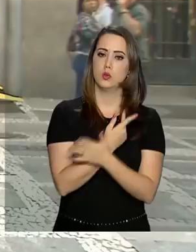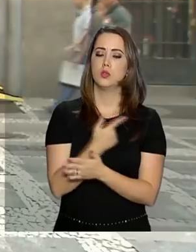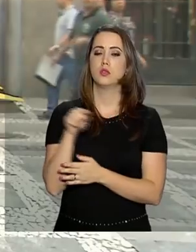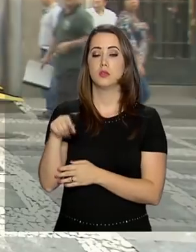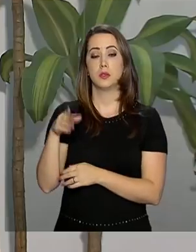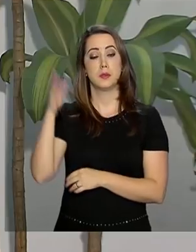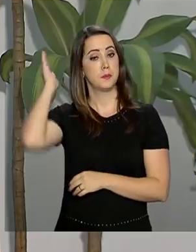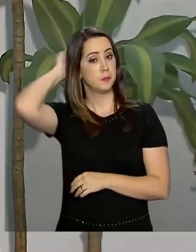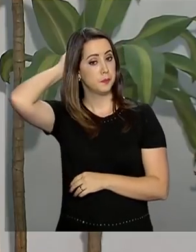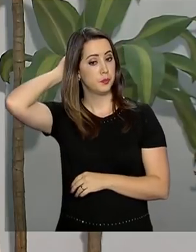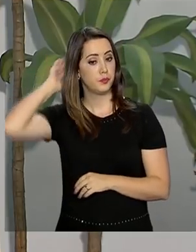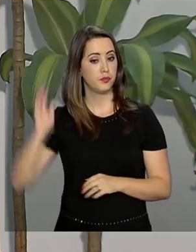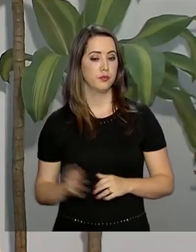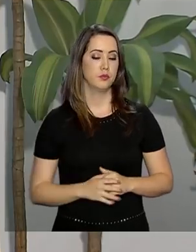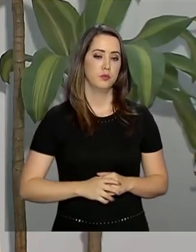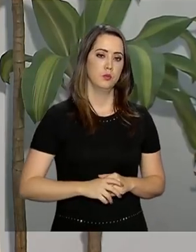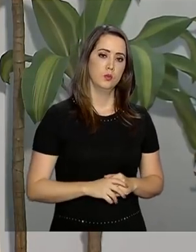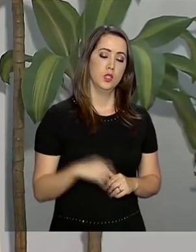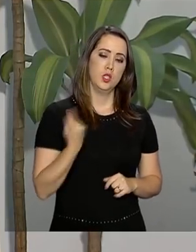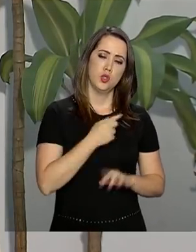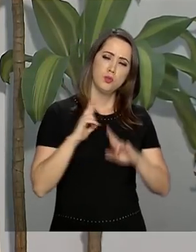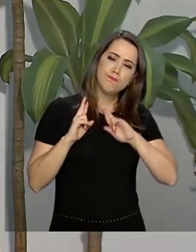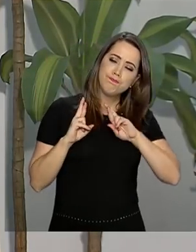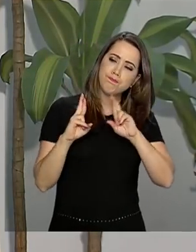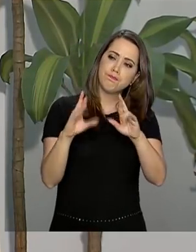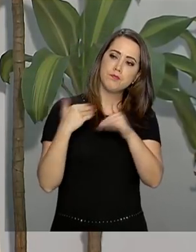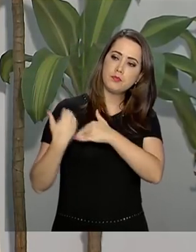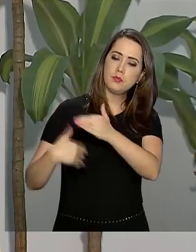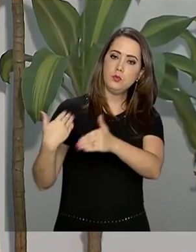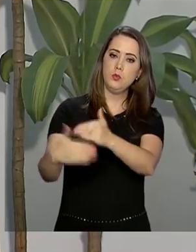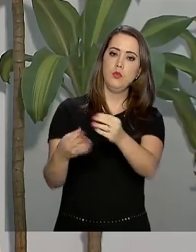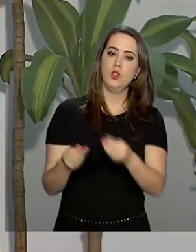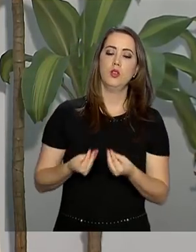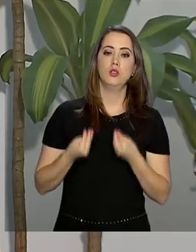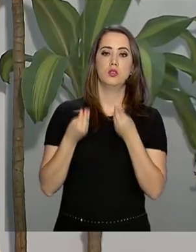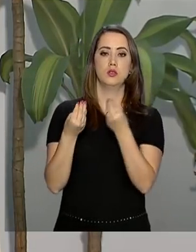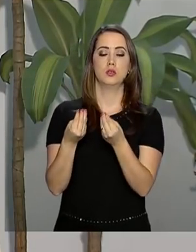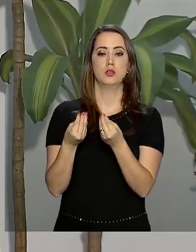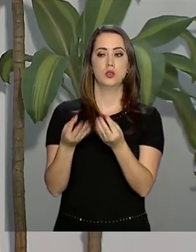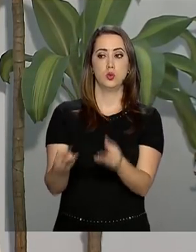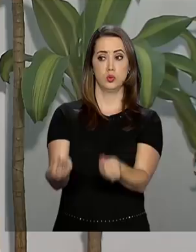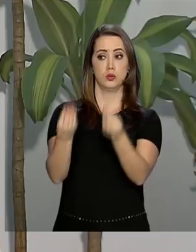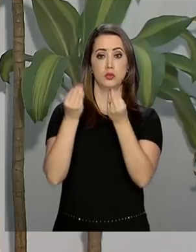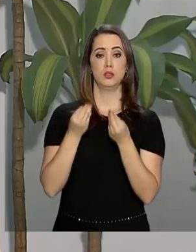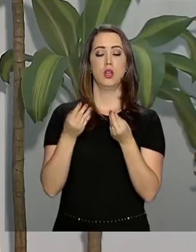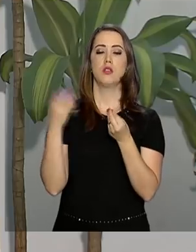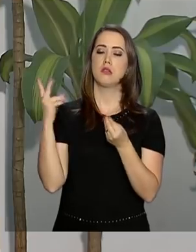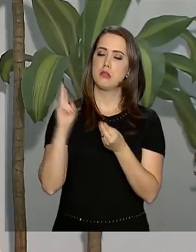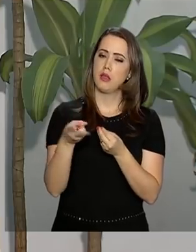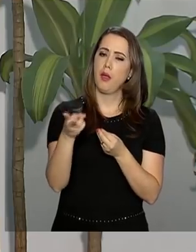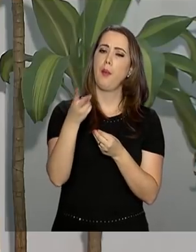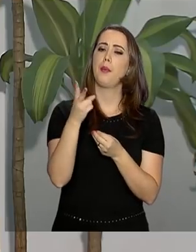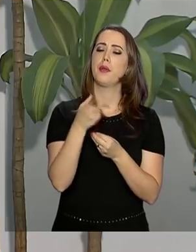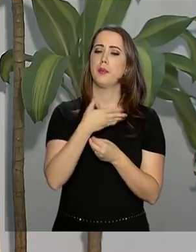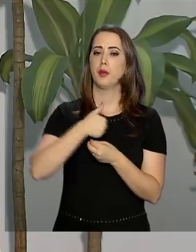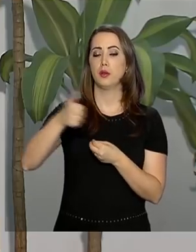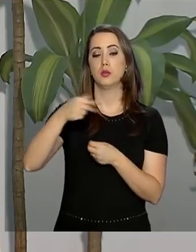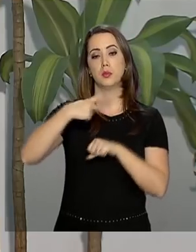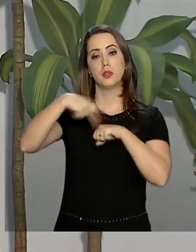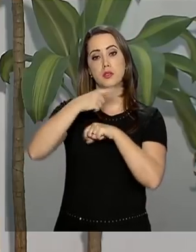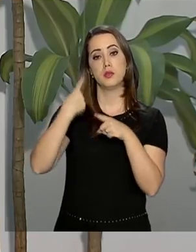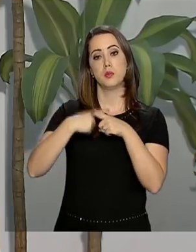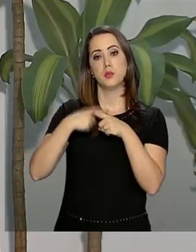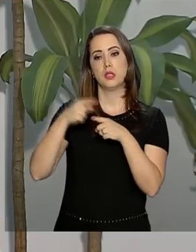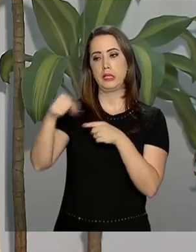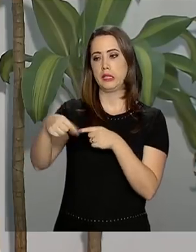portos do Pará. A gente espera que continue trazendo sucesso ao país, até porque é ali